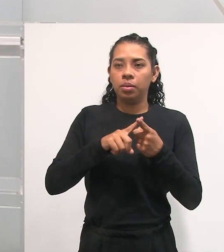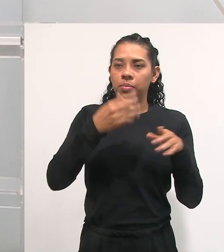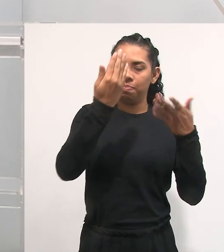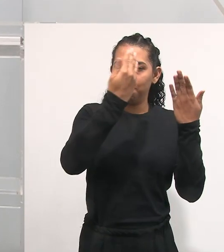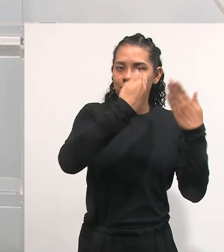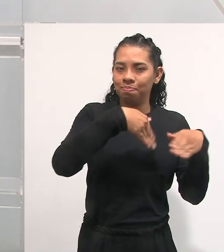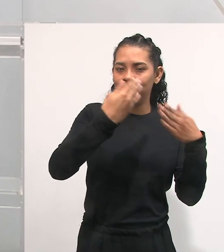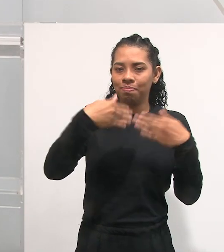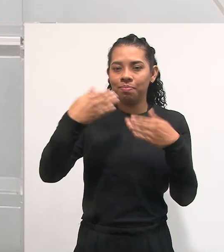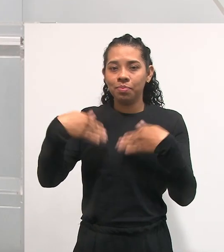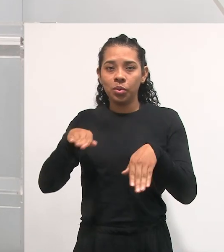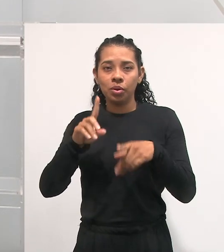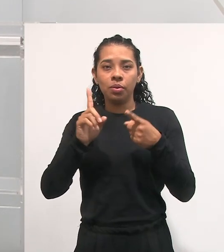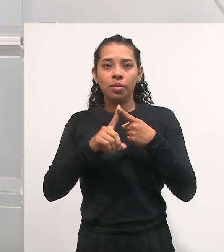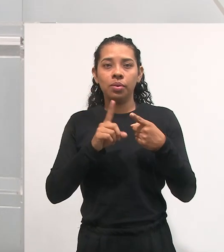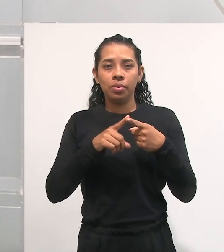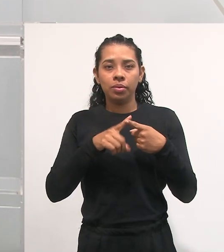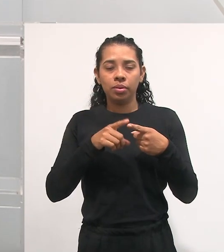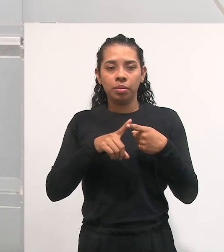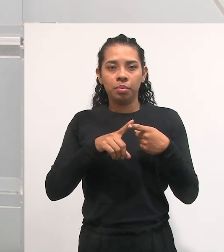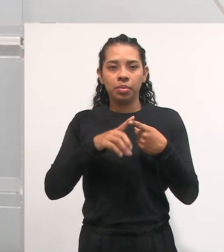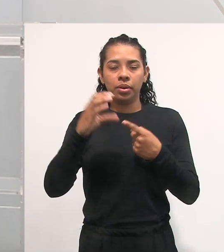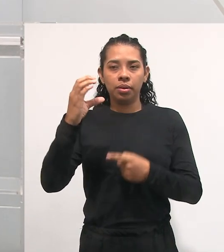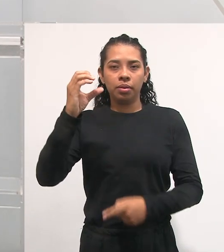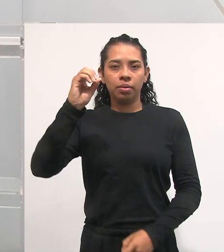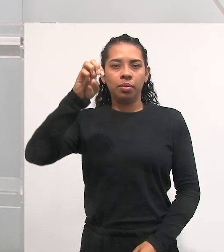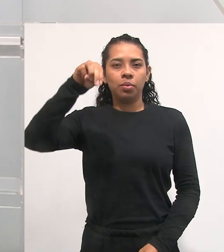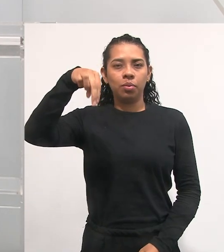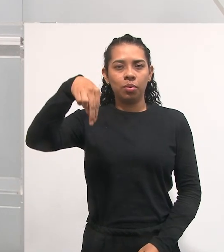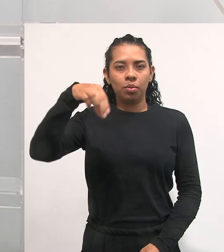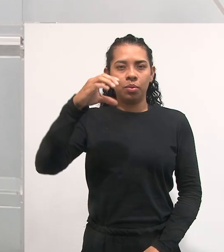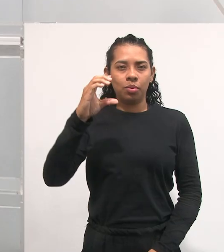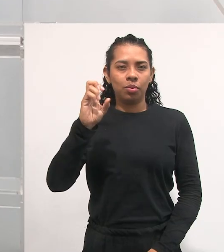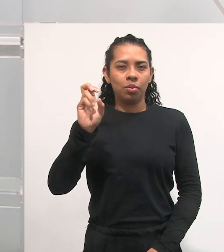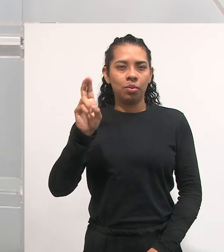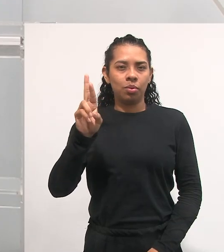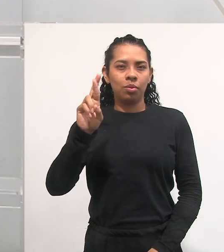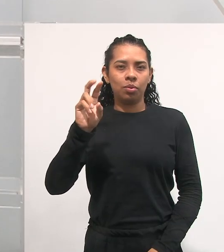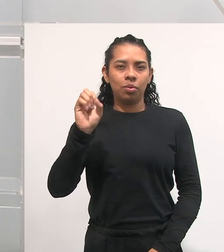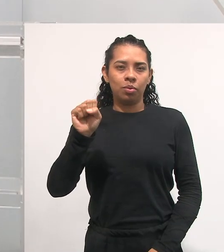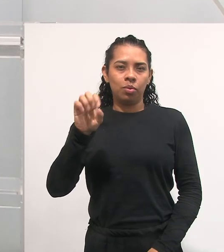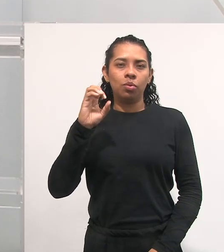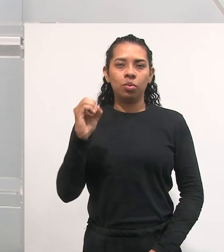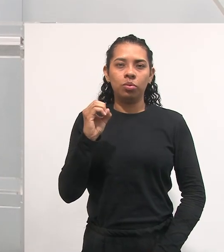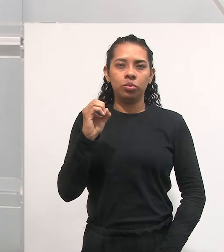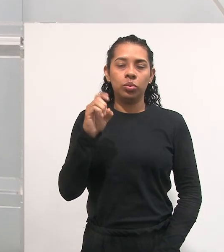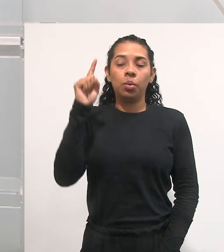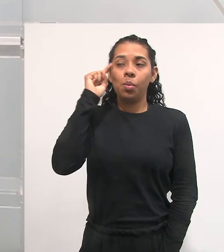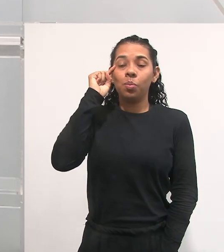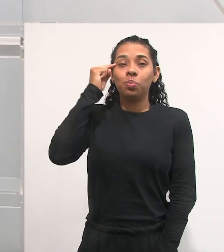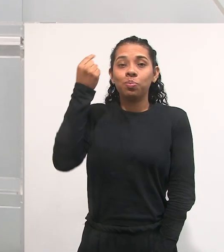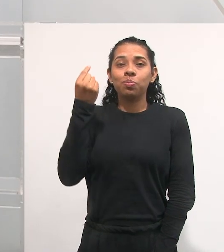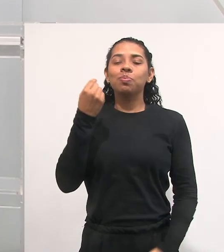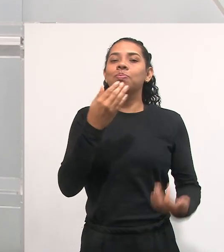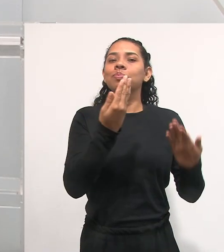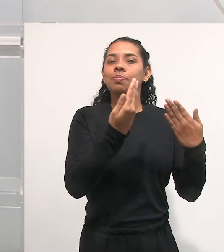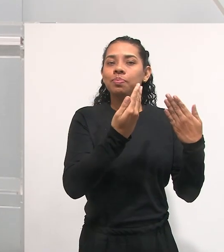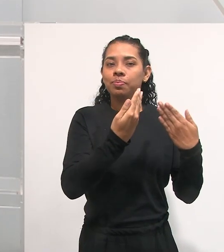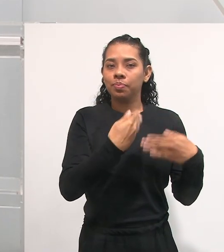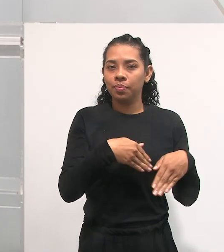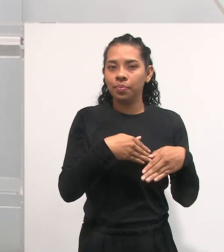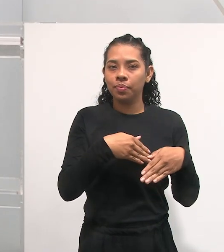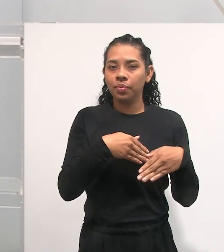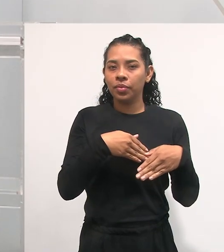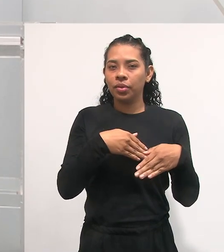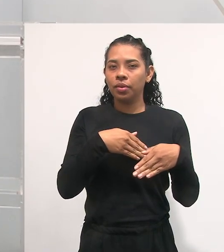médias, provas, concursos públicos. Então, essa perspectiva, essa ideia de